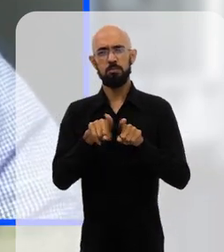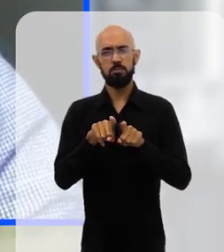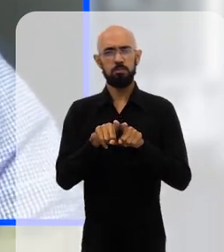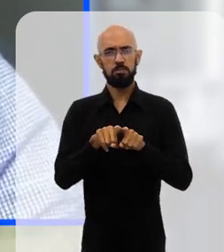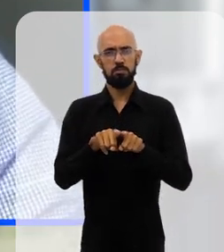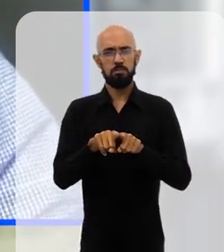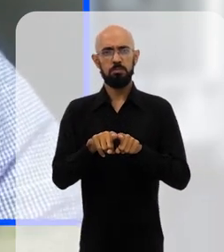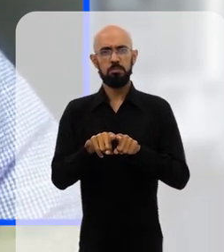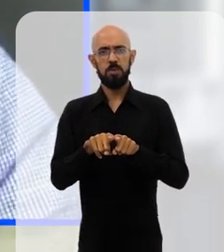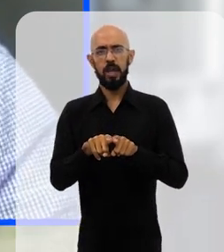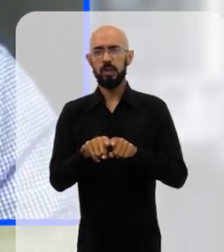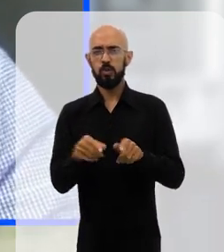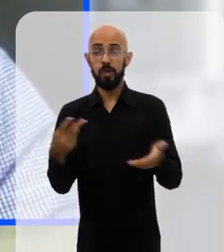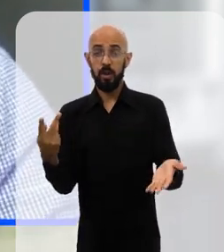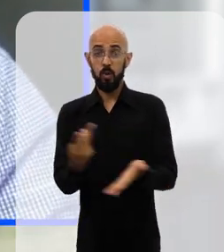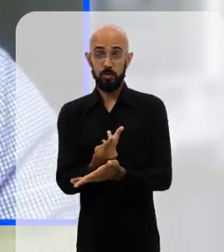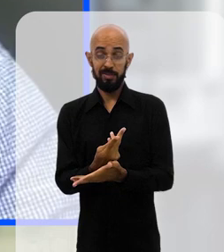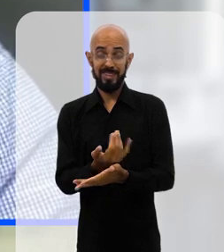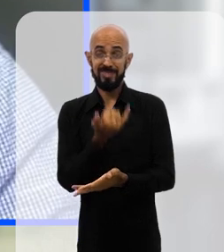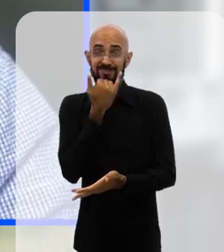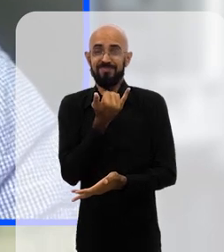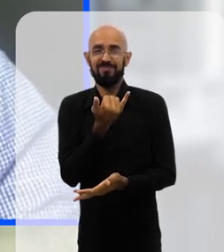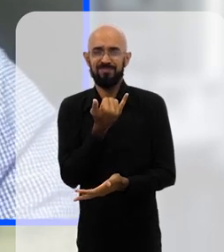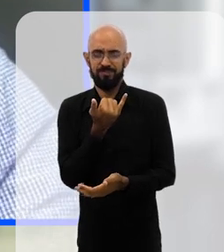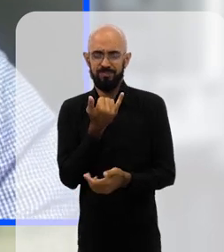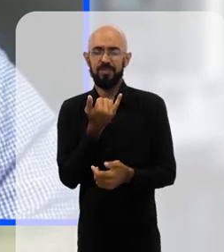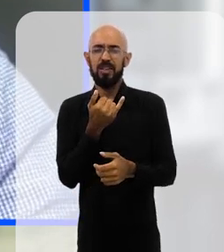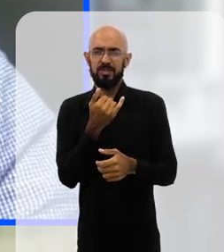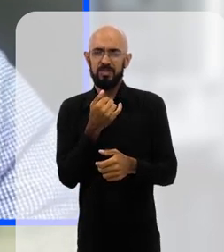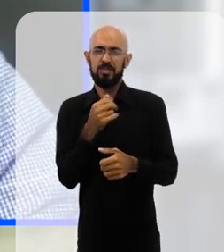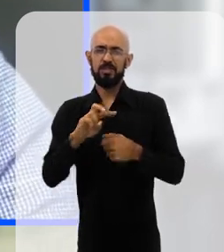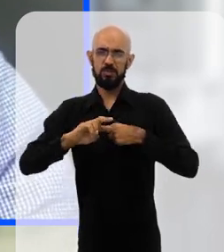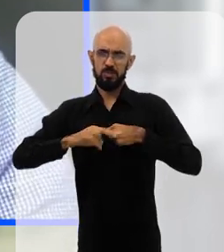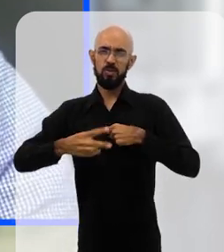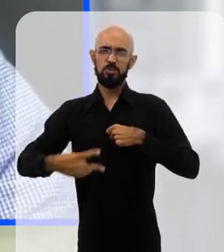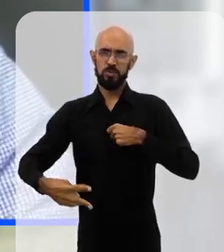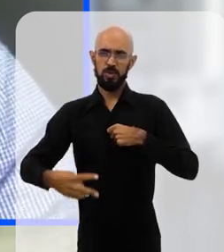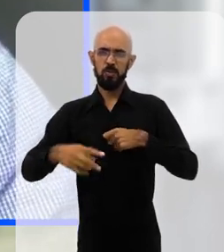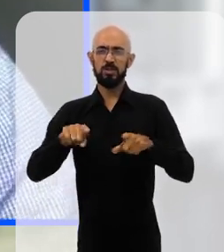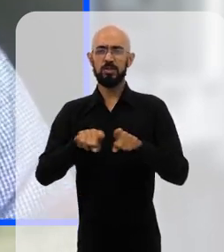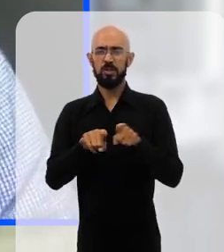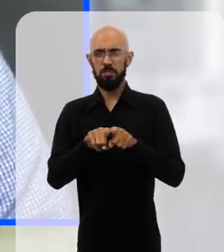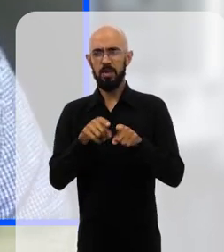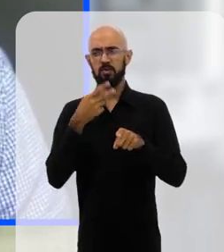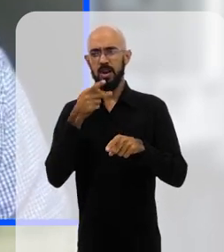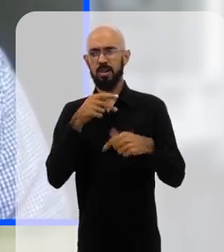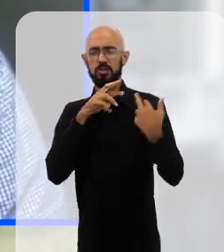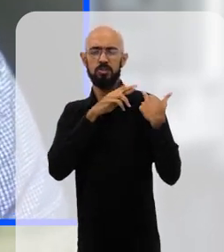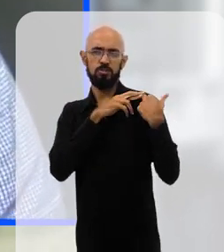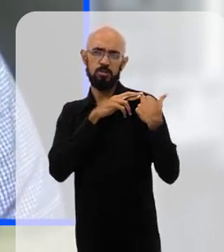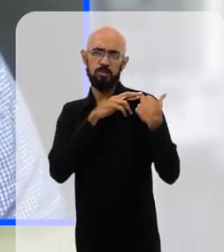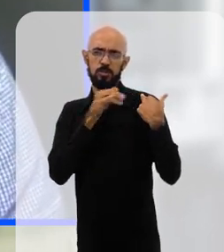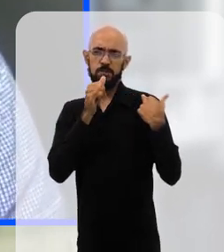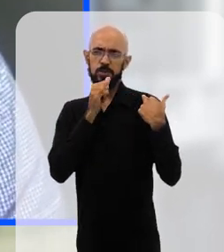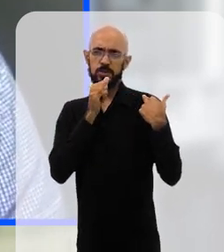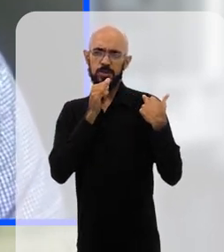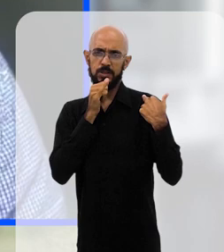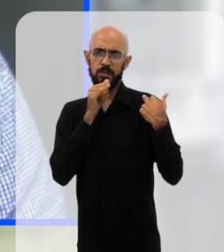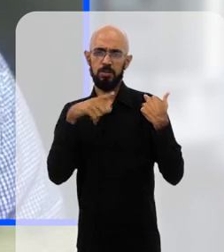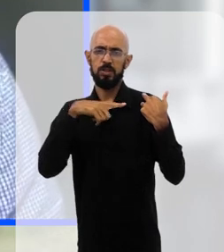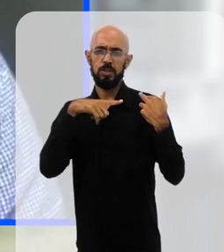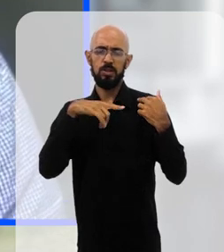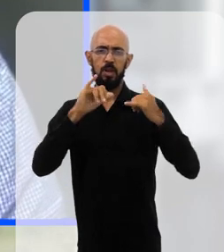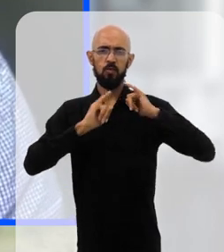dos eventos climáticos extremos, né, que essas mudanças climáticas têm provocado e também falar de responsabilidades. Então, por